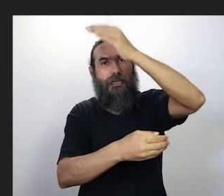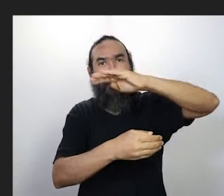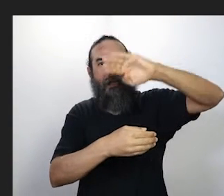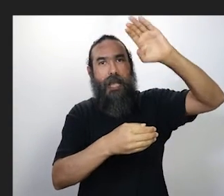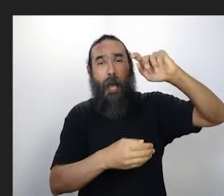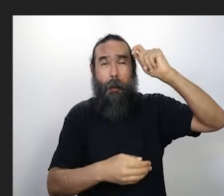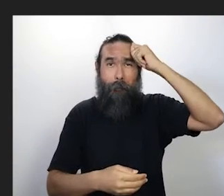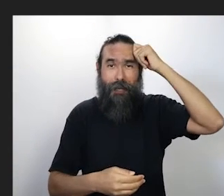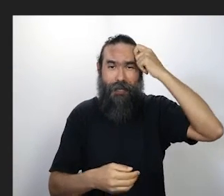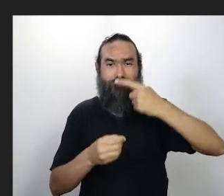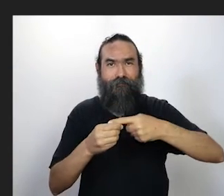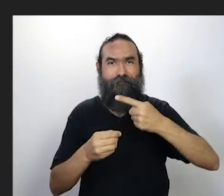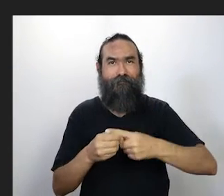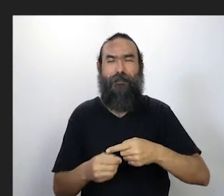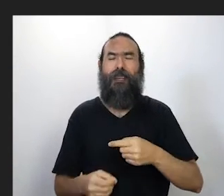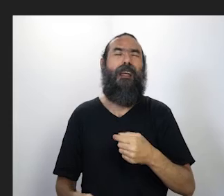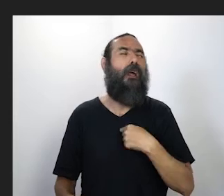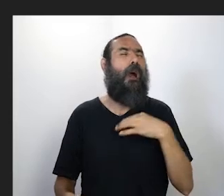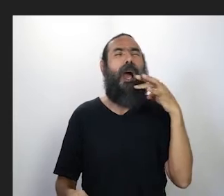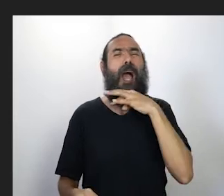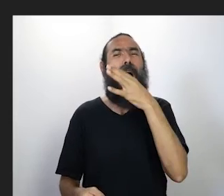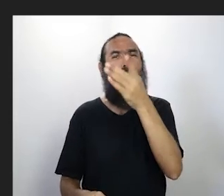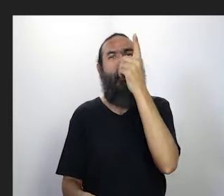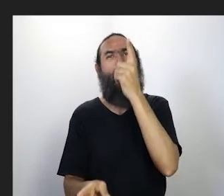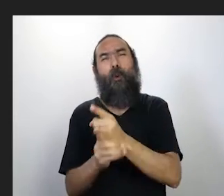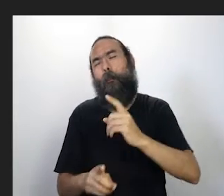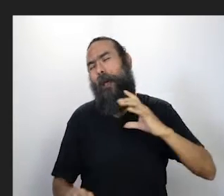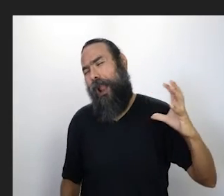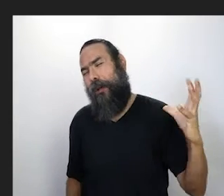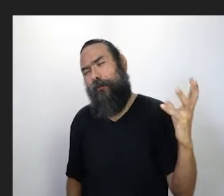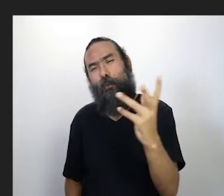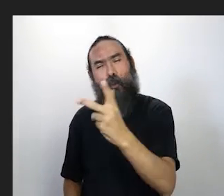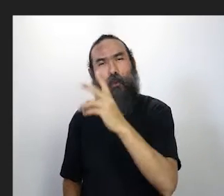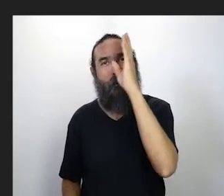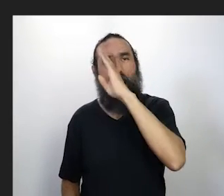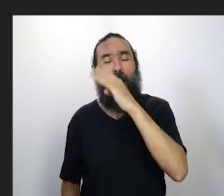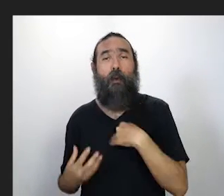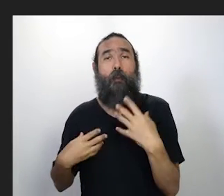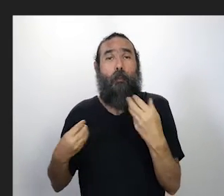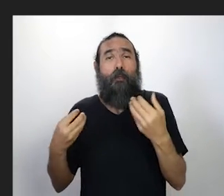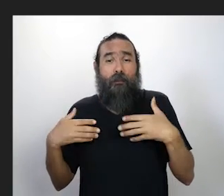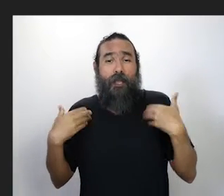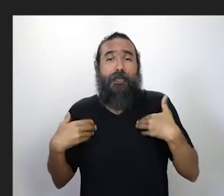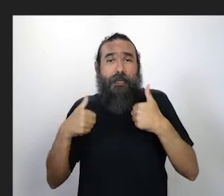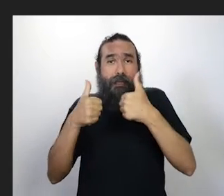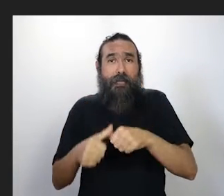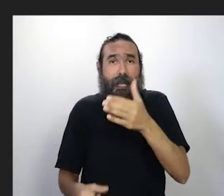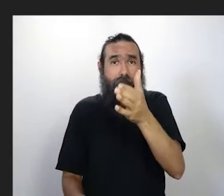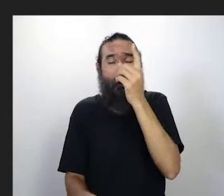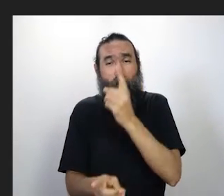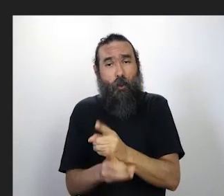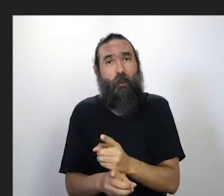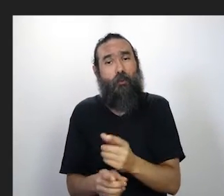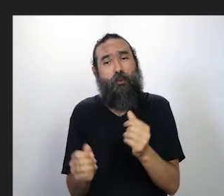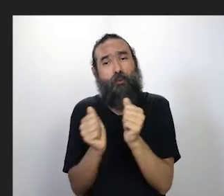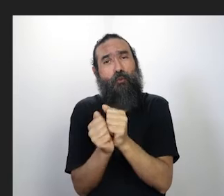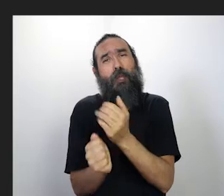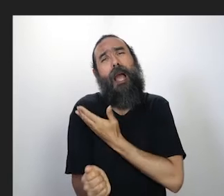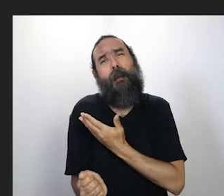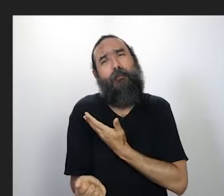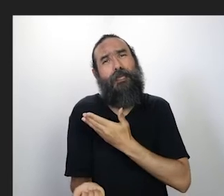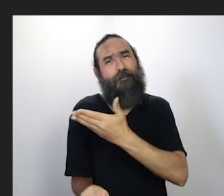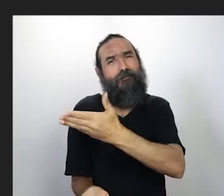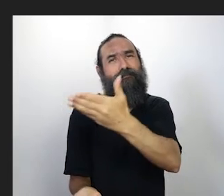encontro mais maravilhoso que tem no Brasil. Então, estou muito feliz de estar no encontro e de estar nesse encontro com grandes parceiros,